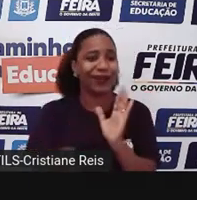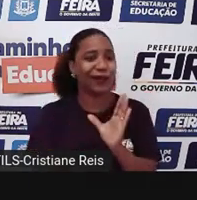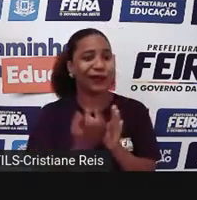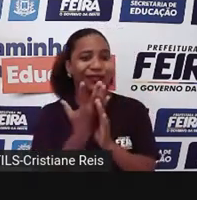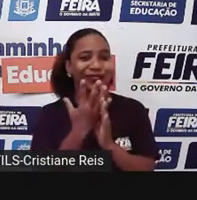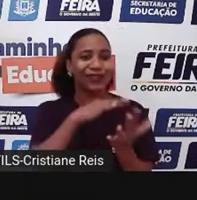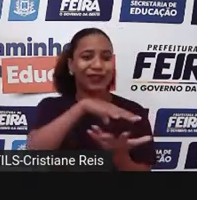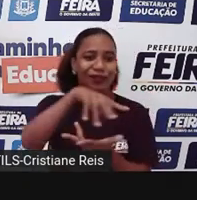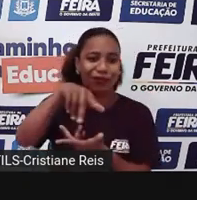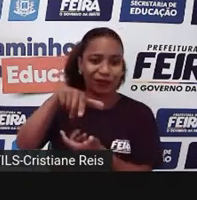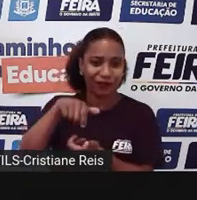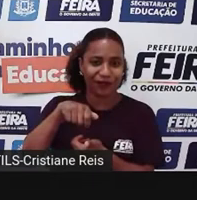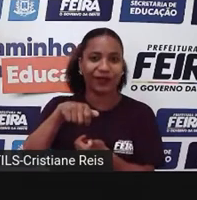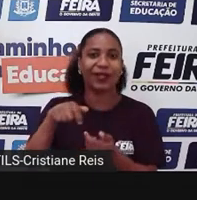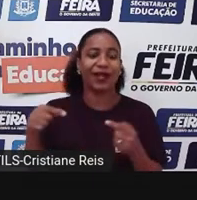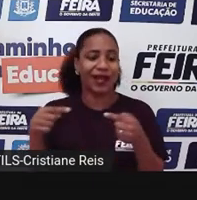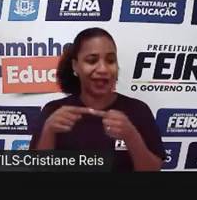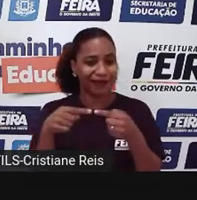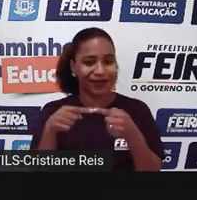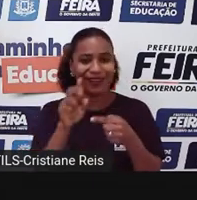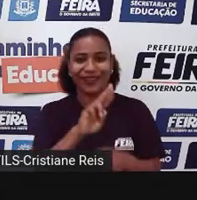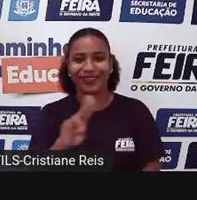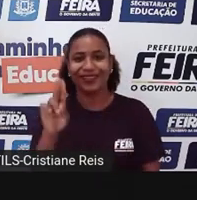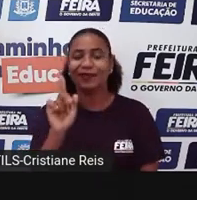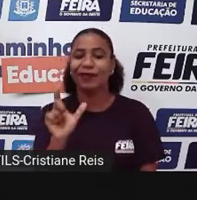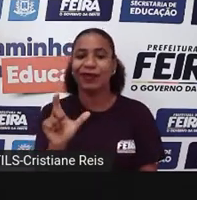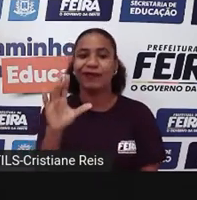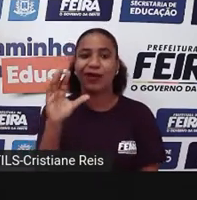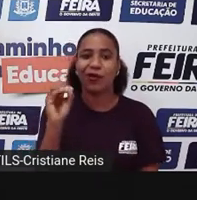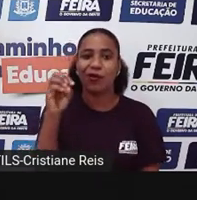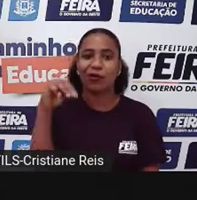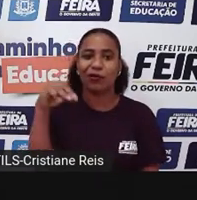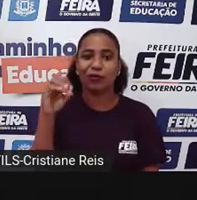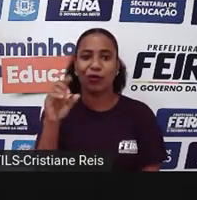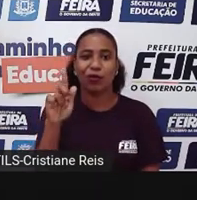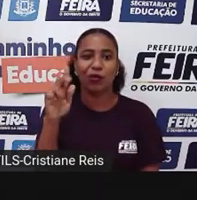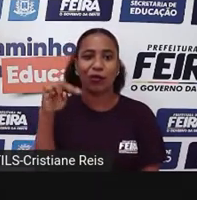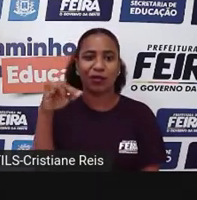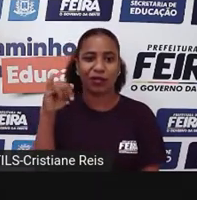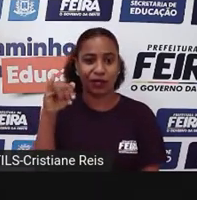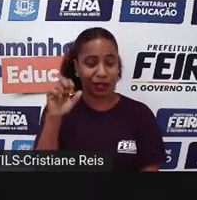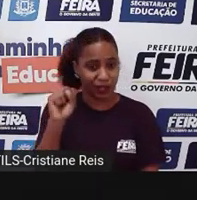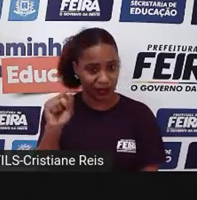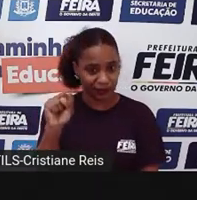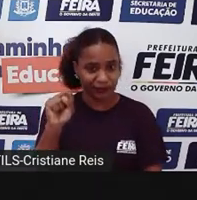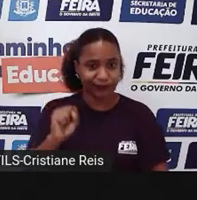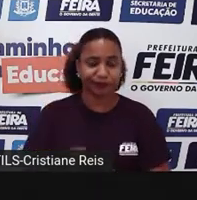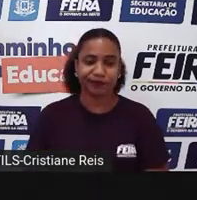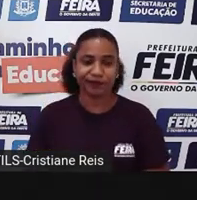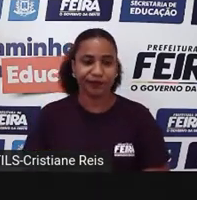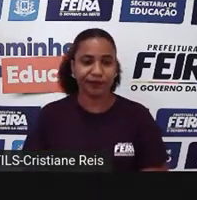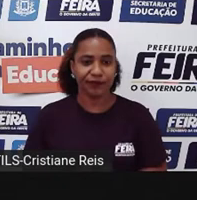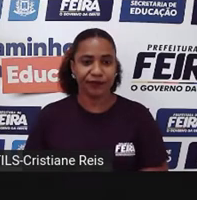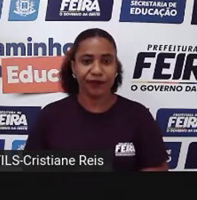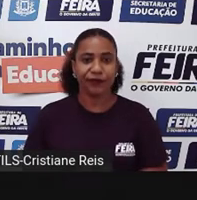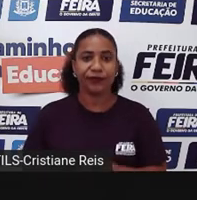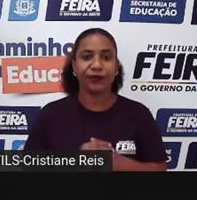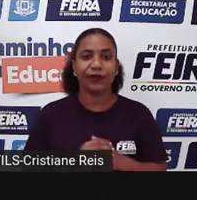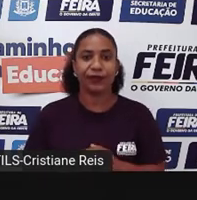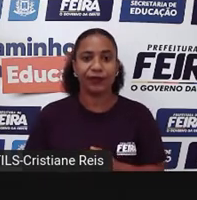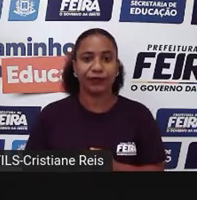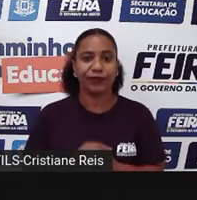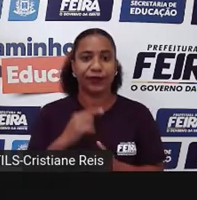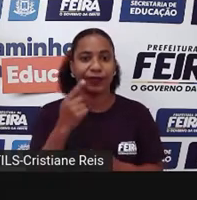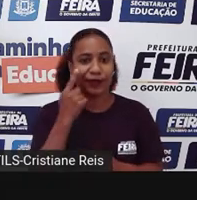é uma cosmogonia. Isso a gente precisa entender. A outra história, logo abaixo aparece, ovo